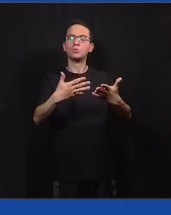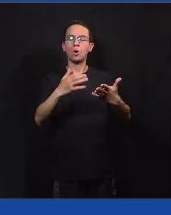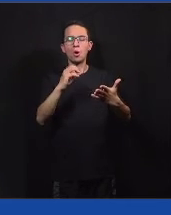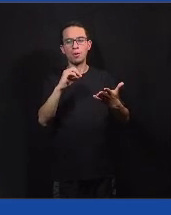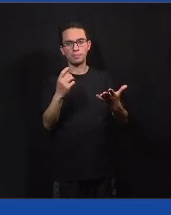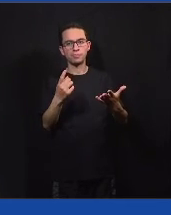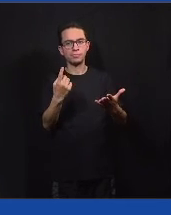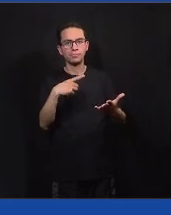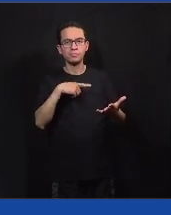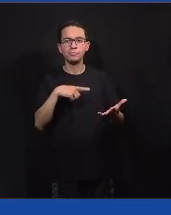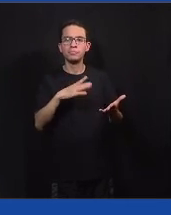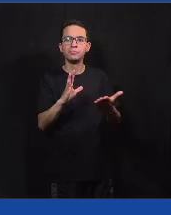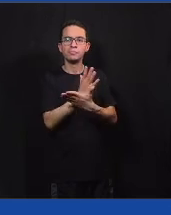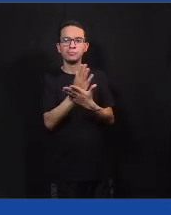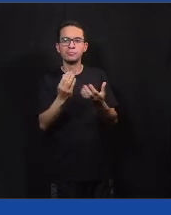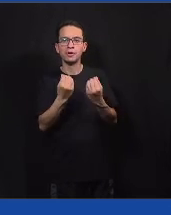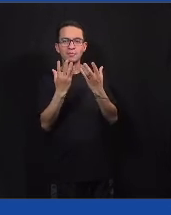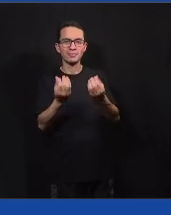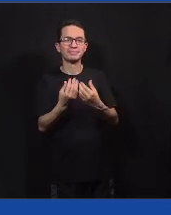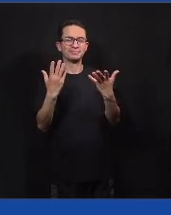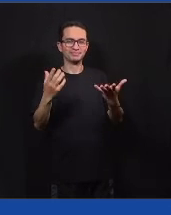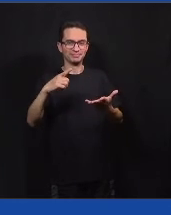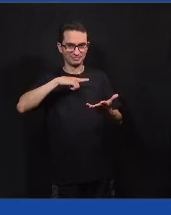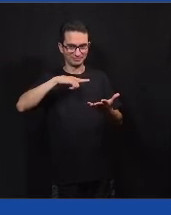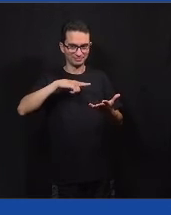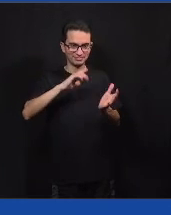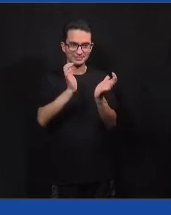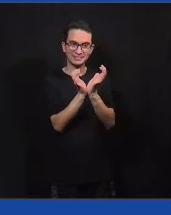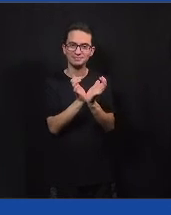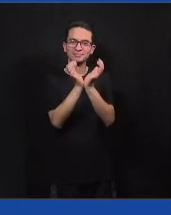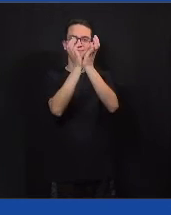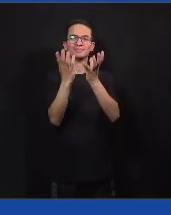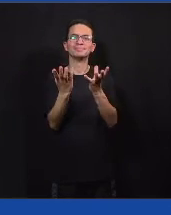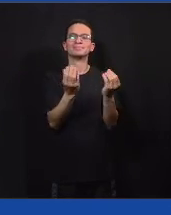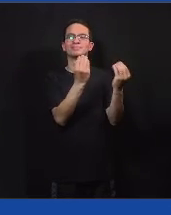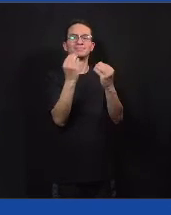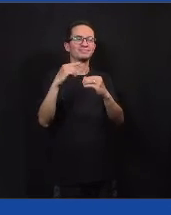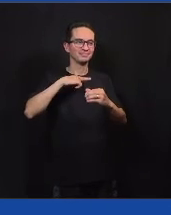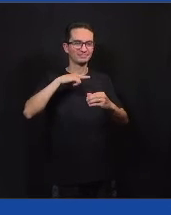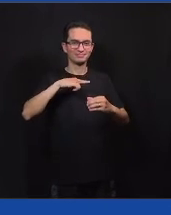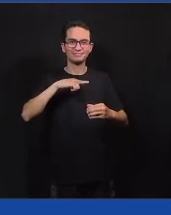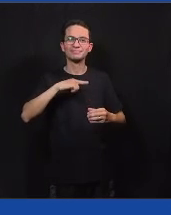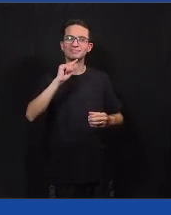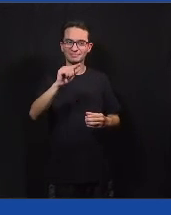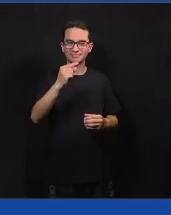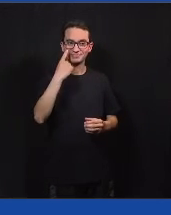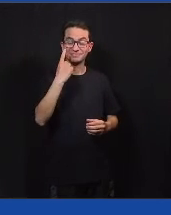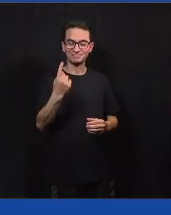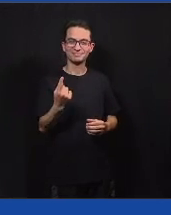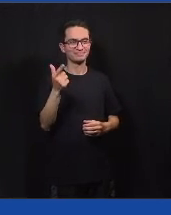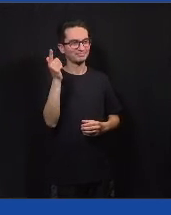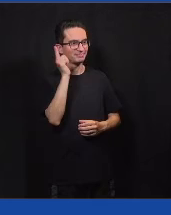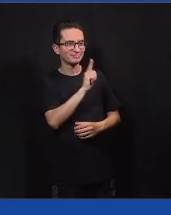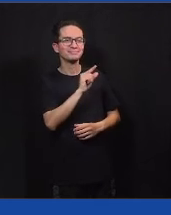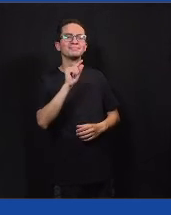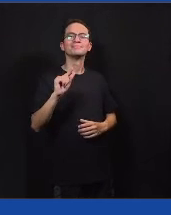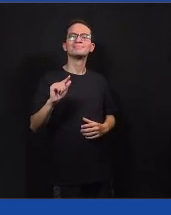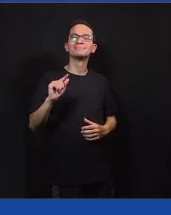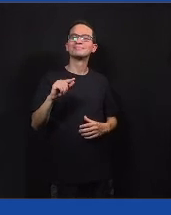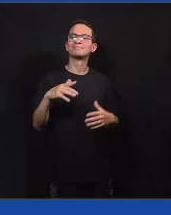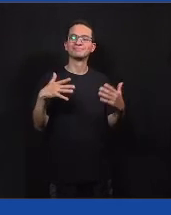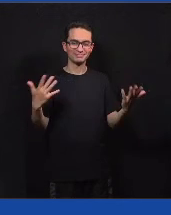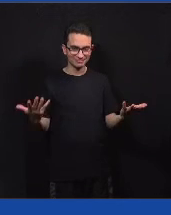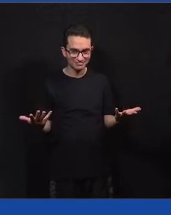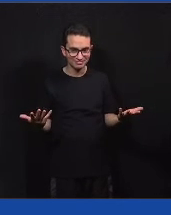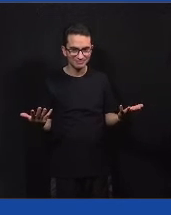instruções e você pode ganhar uma série de prêmios e brindes que a gente acha que é legal estimular a cidadania através desses brindes também. Ano passado a gente